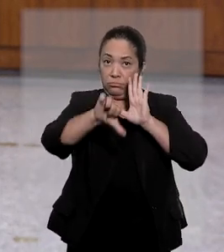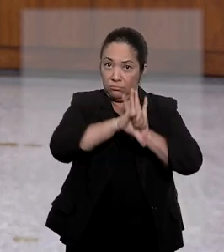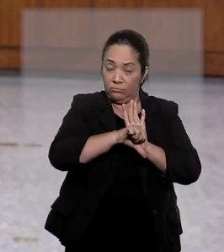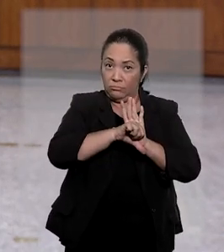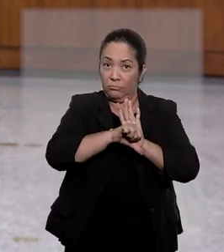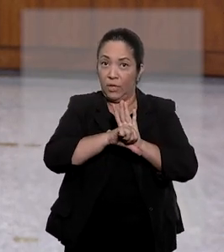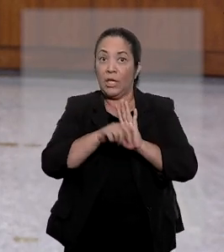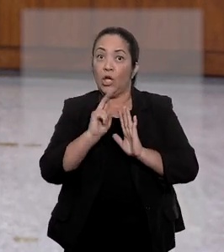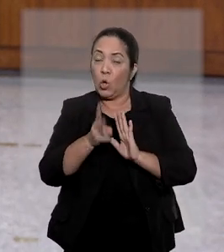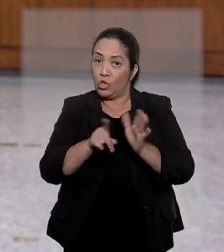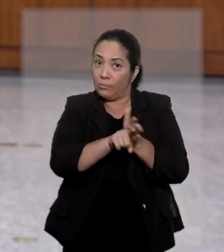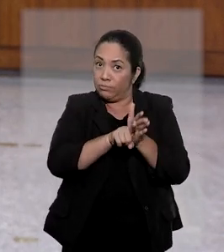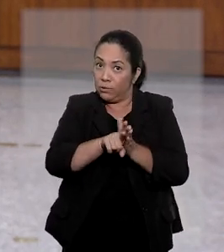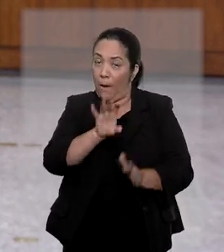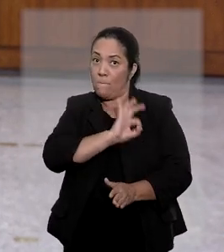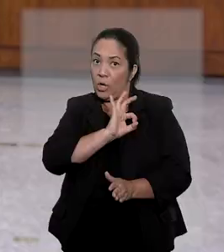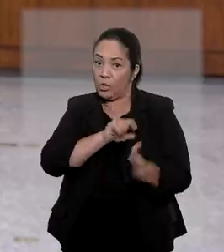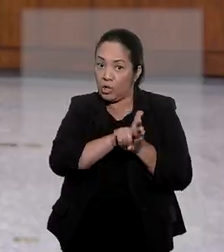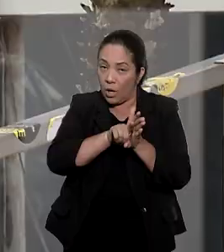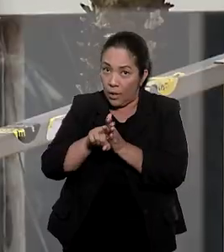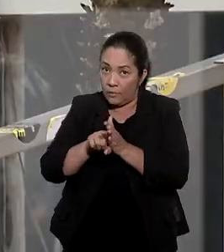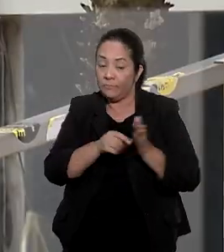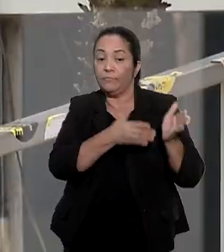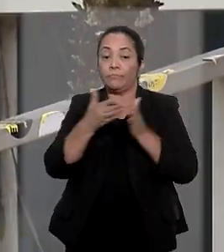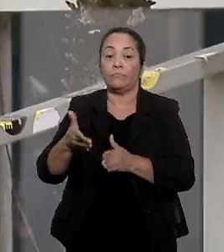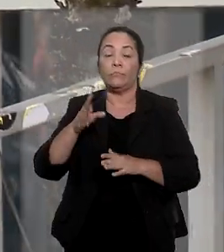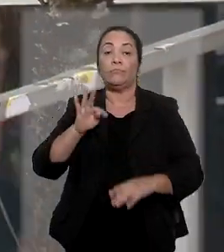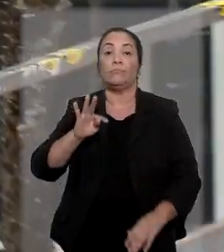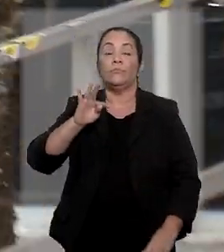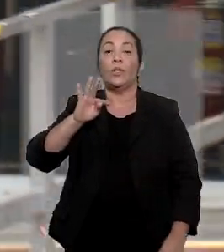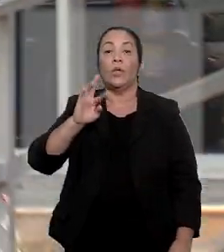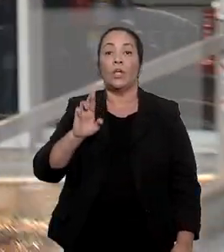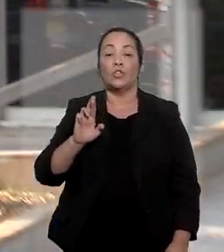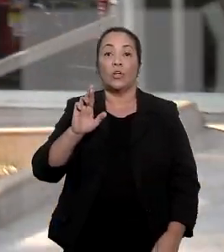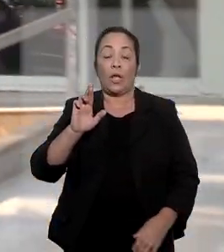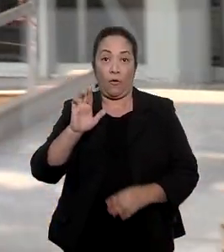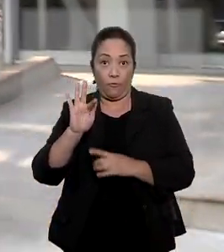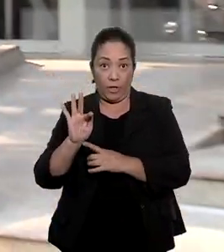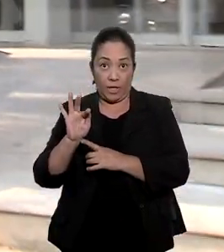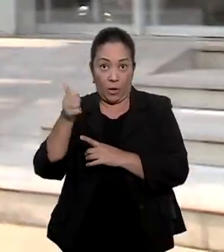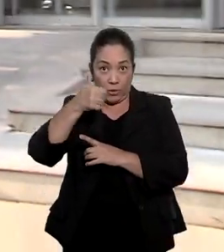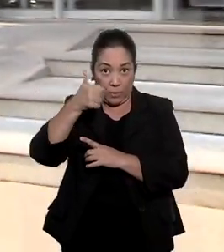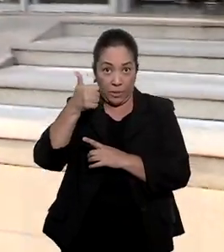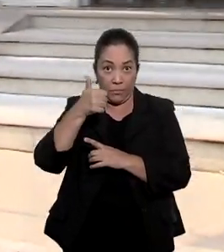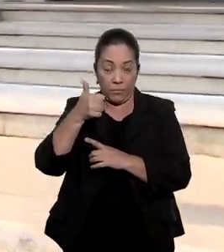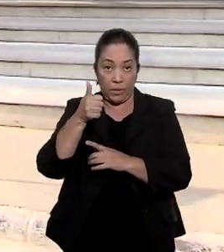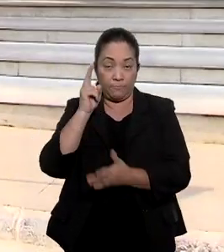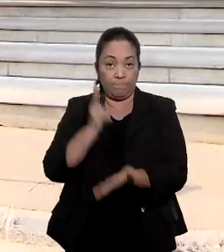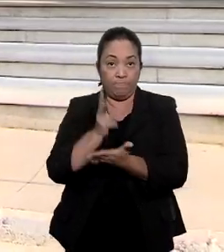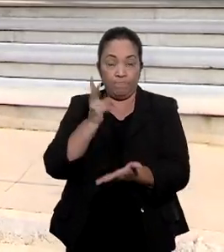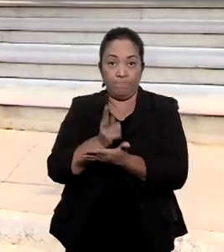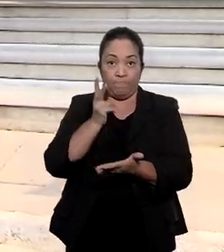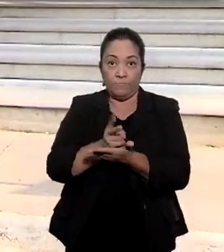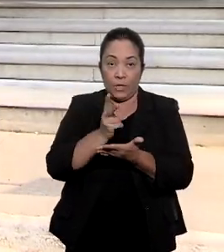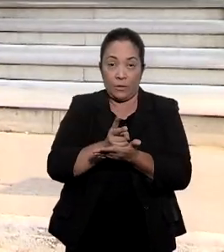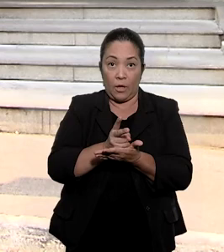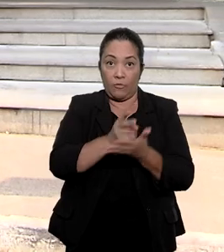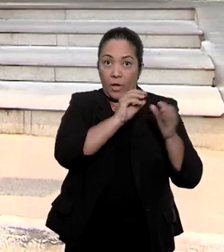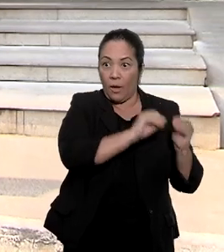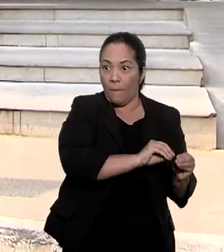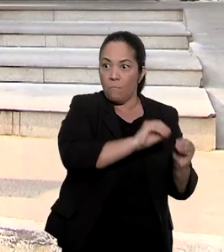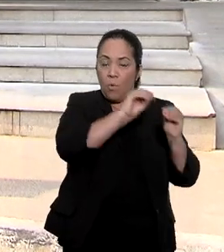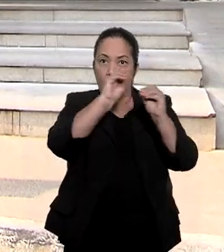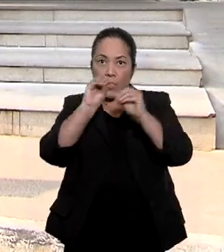fato que ainda está sendo apurado pela polícia. O Tribunal Regional Federal da Primeira Região manteve a decisão da transferência